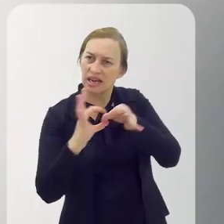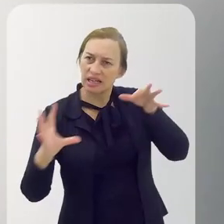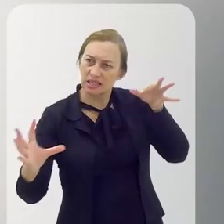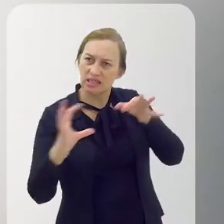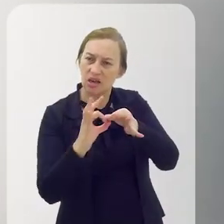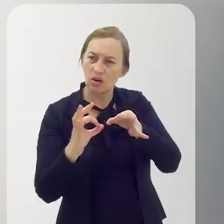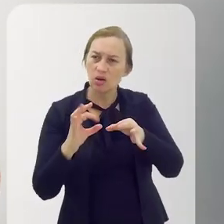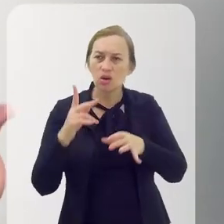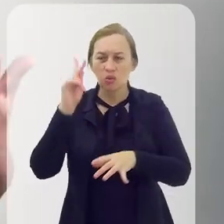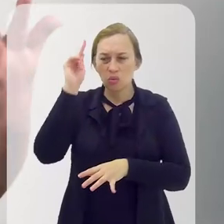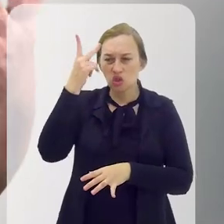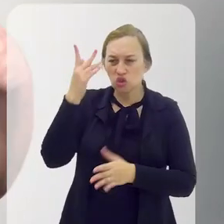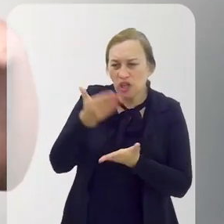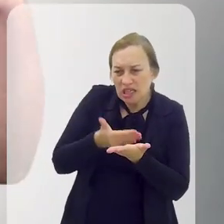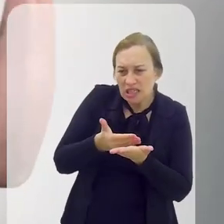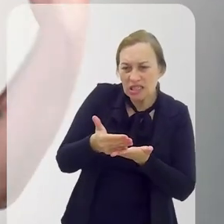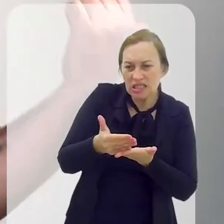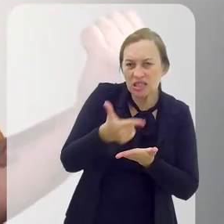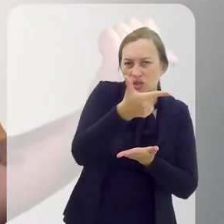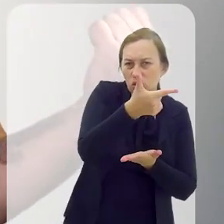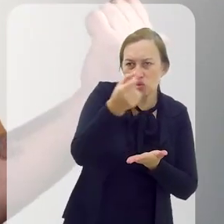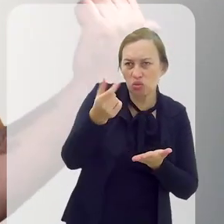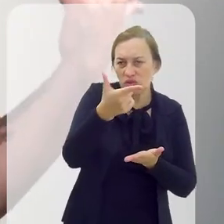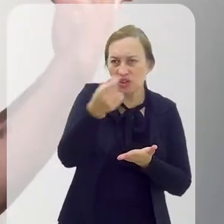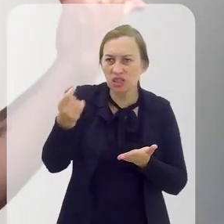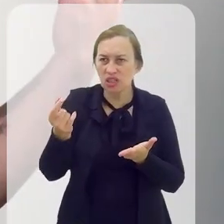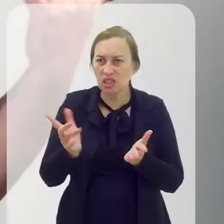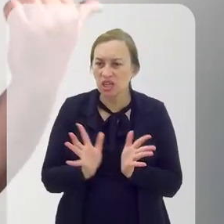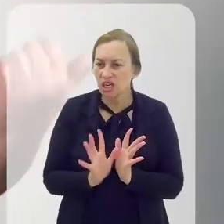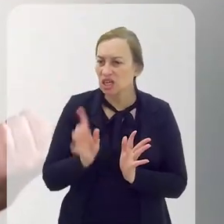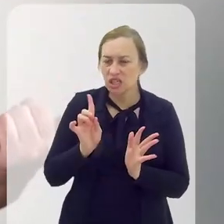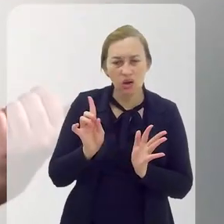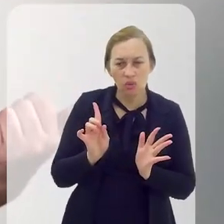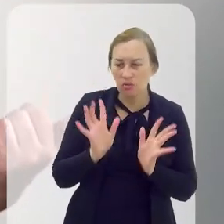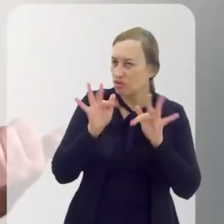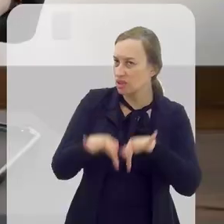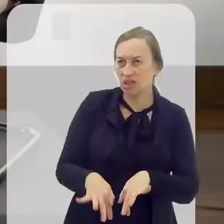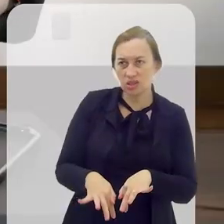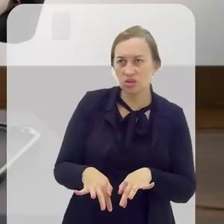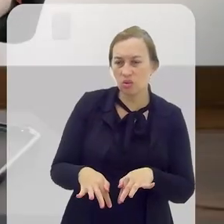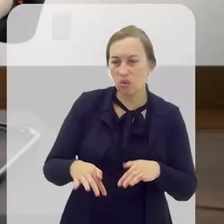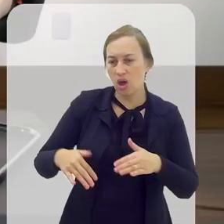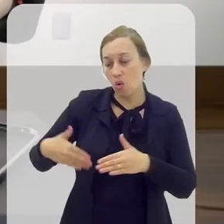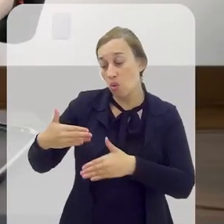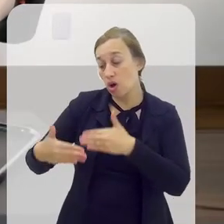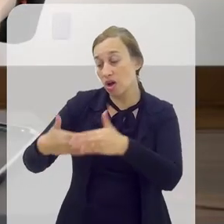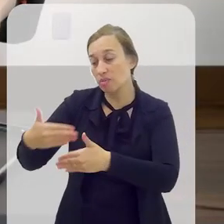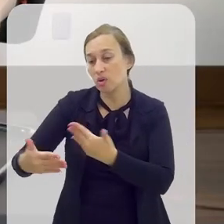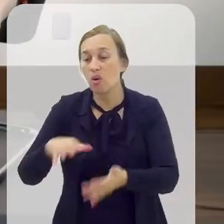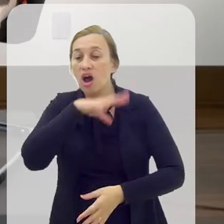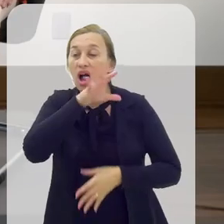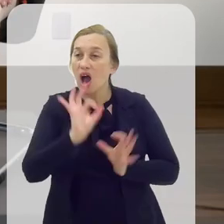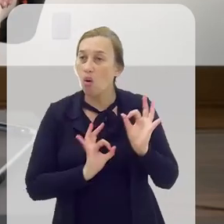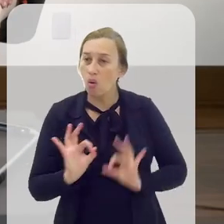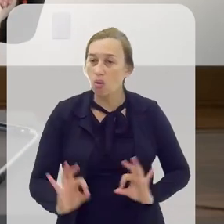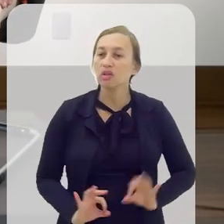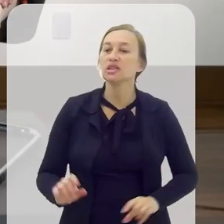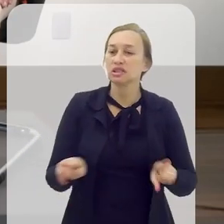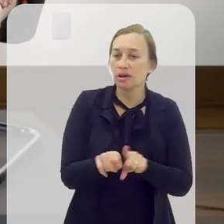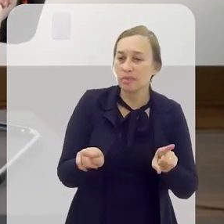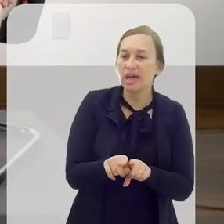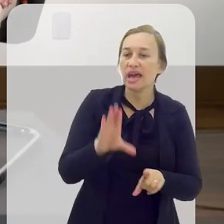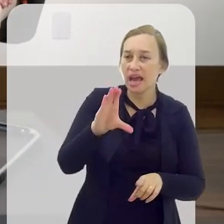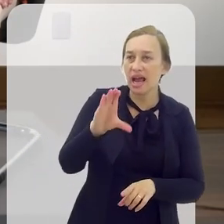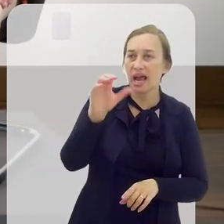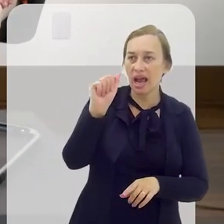a vai fazendo essas ligações. Parece uma história que começa em 2020 e que ainda não terminou. É um caminho, porque na Onça a gente